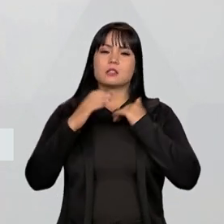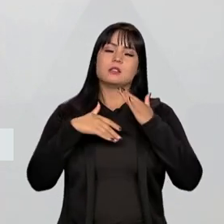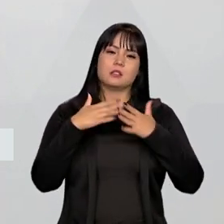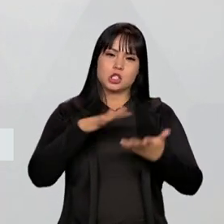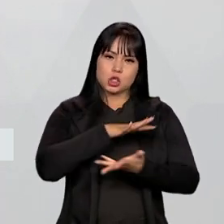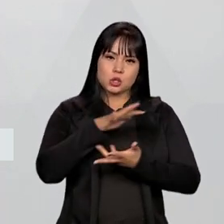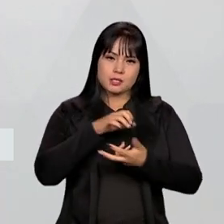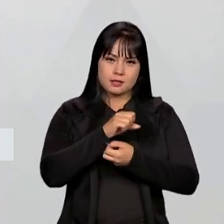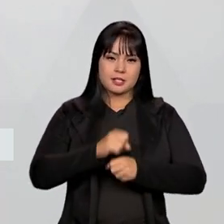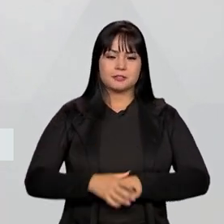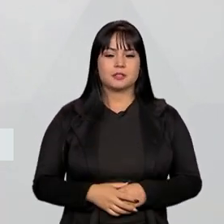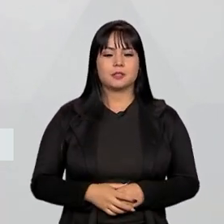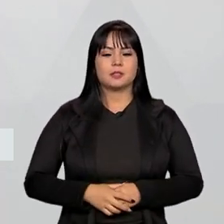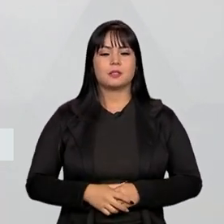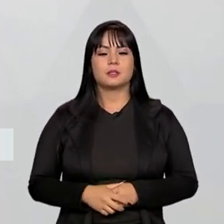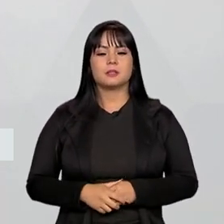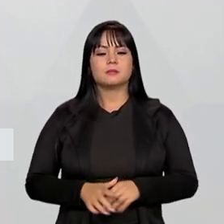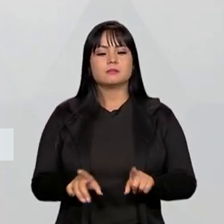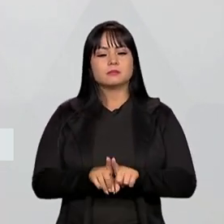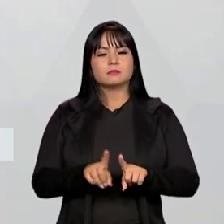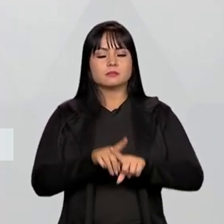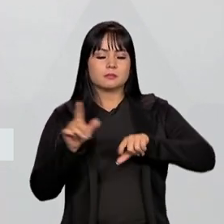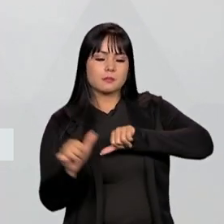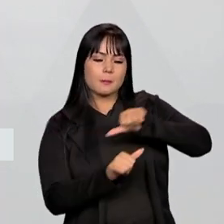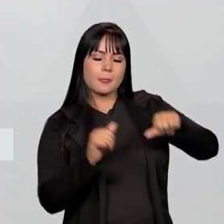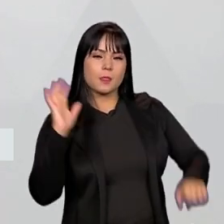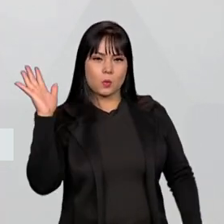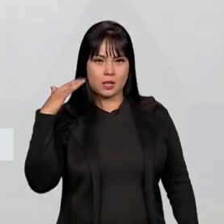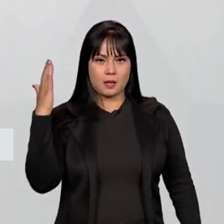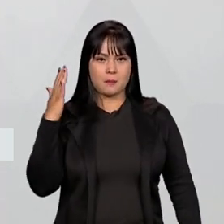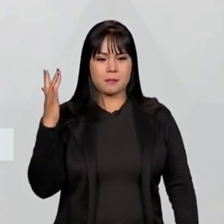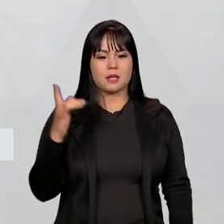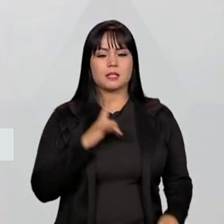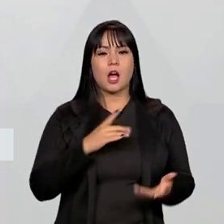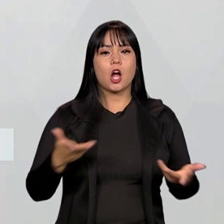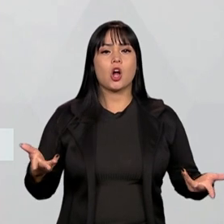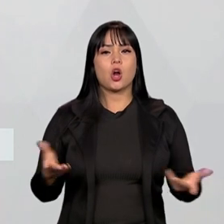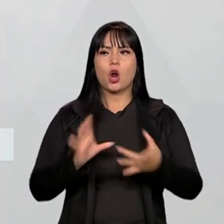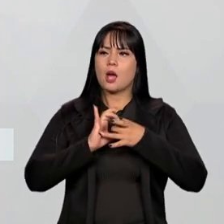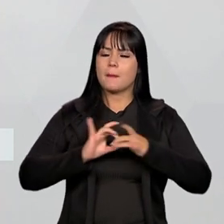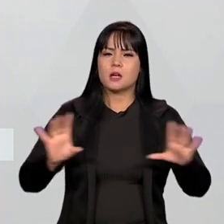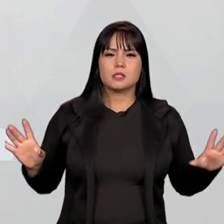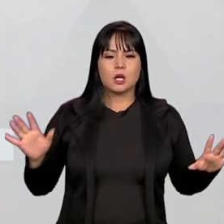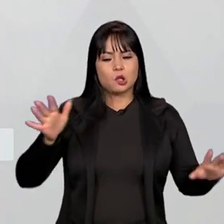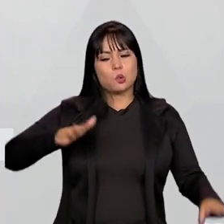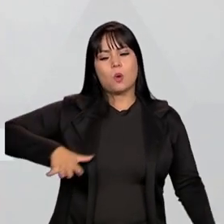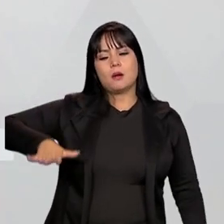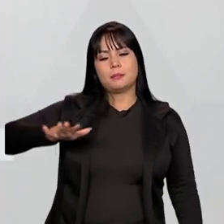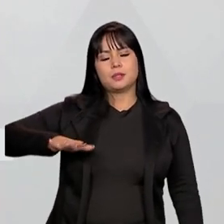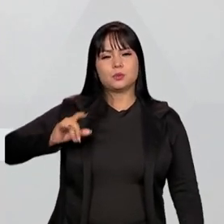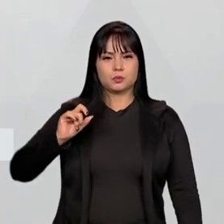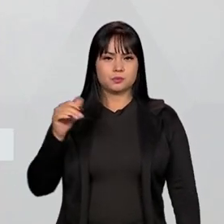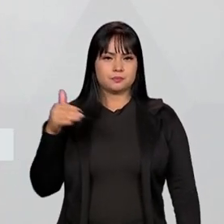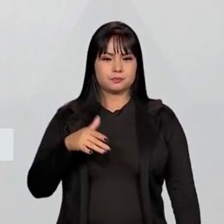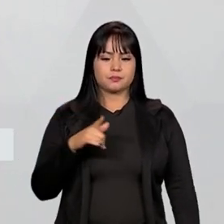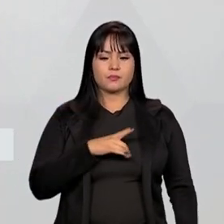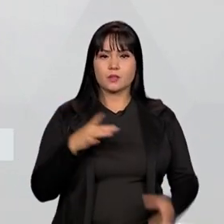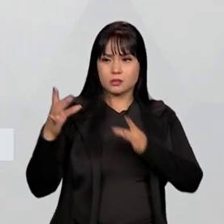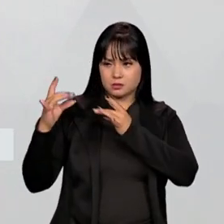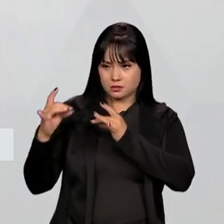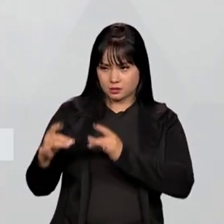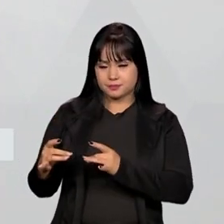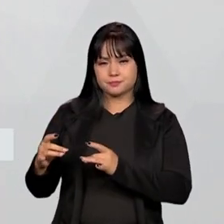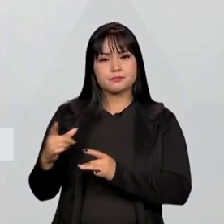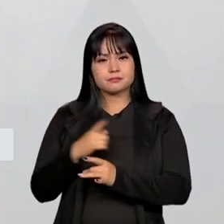sustentável e, com a mudança do clima, fica agora estabelecido no âmbito desse destaque